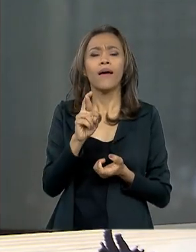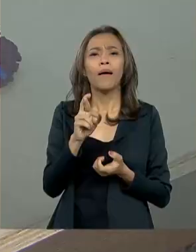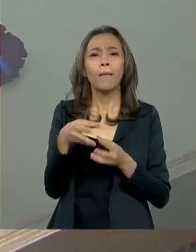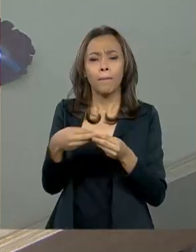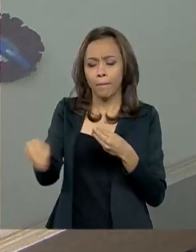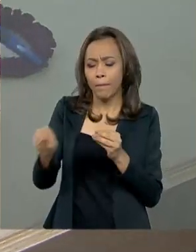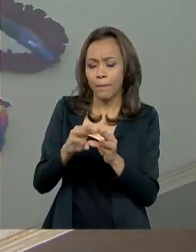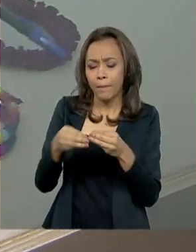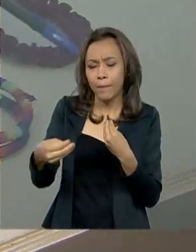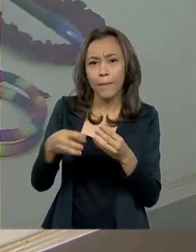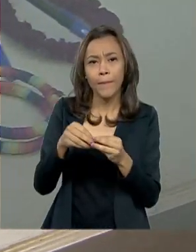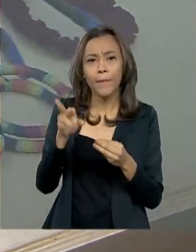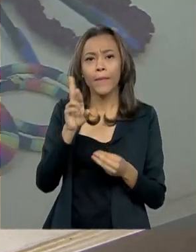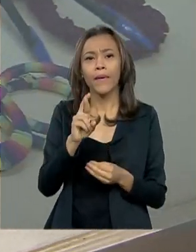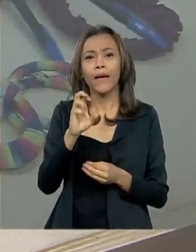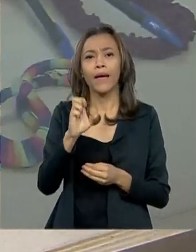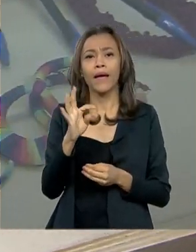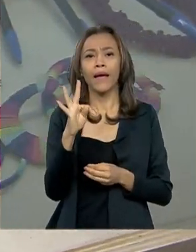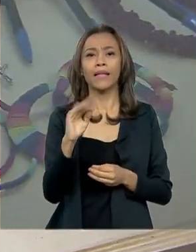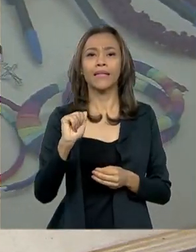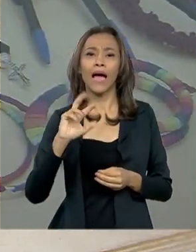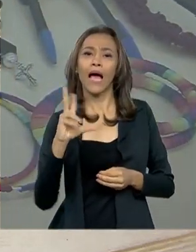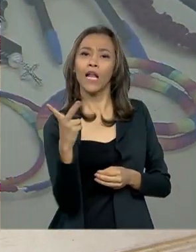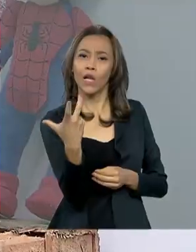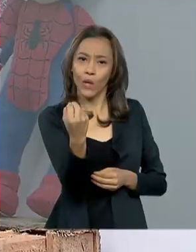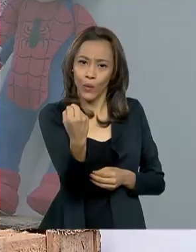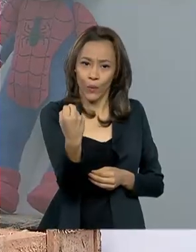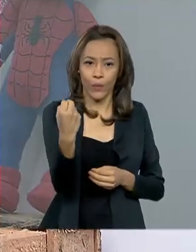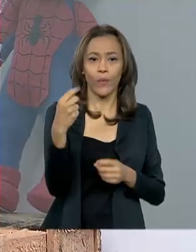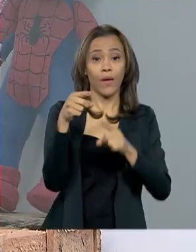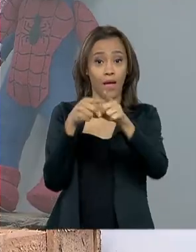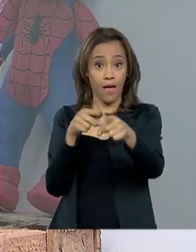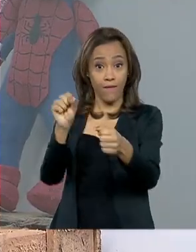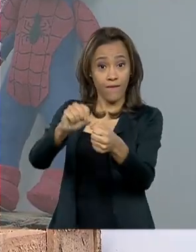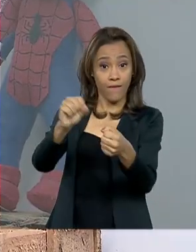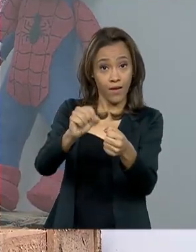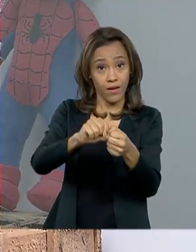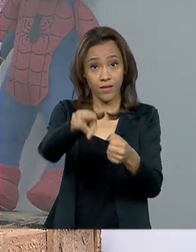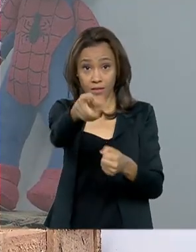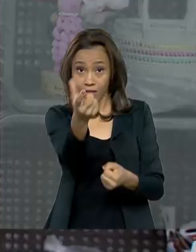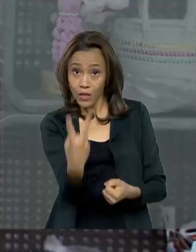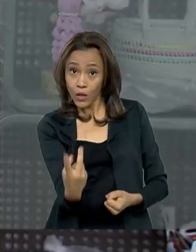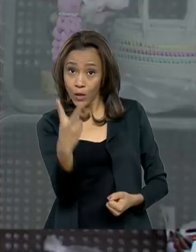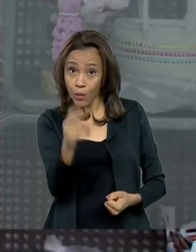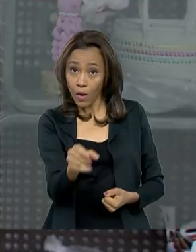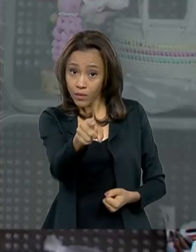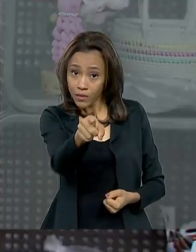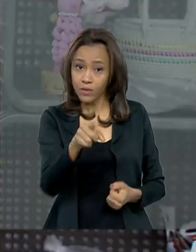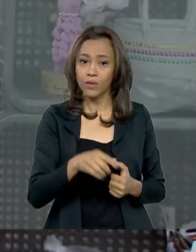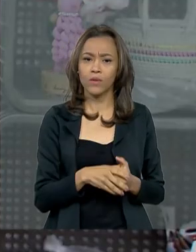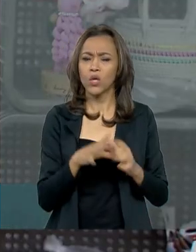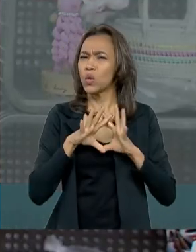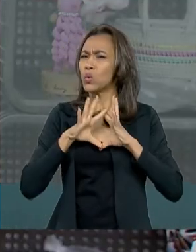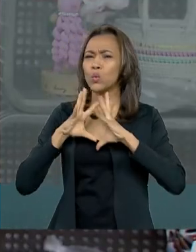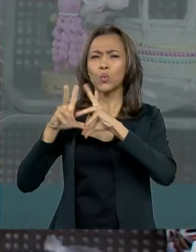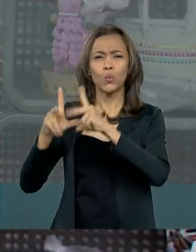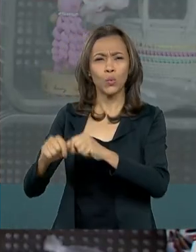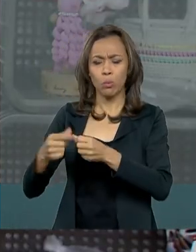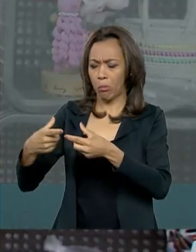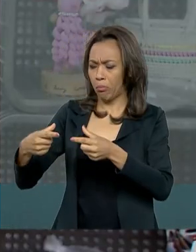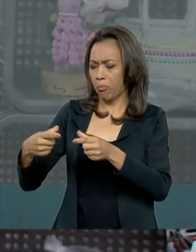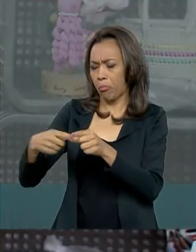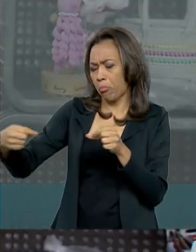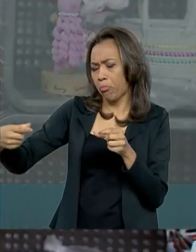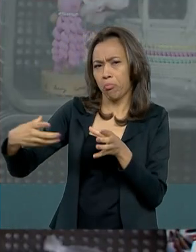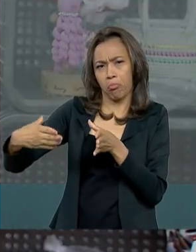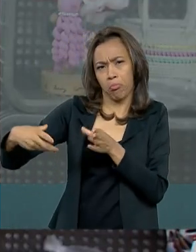mãos, qualquer pedaço de pano se transforma em peças únicas como essas. Tudo que você imaginar com retalho eu faço.